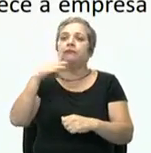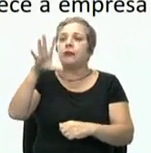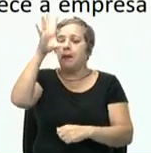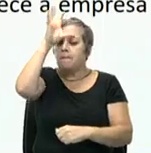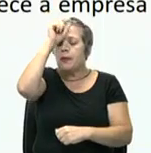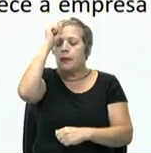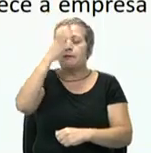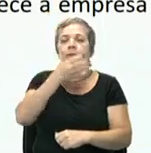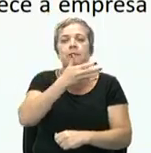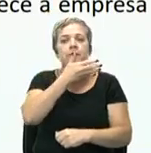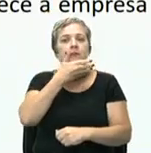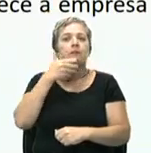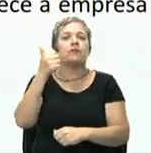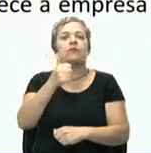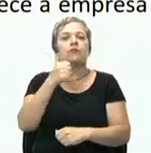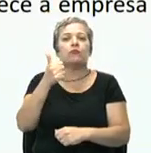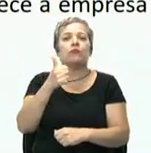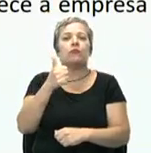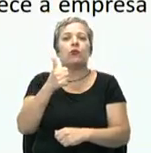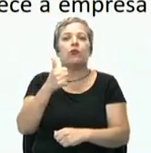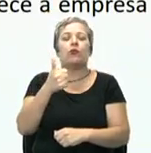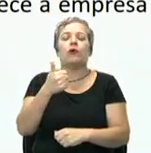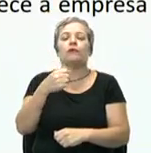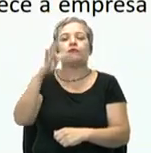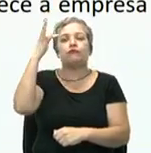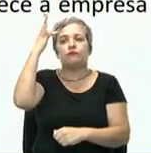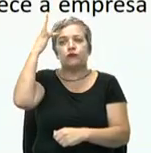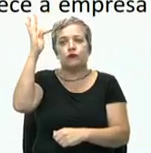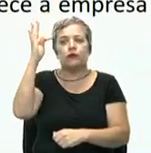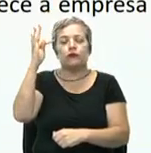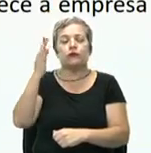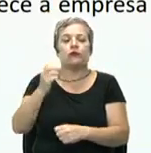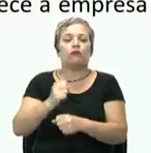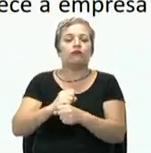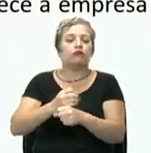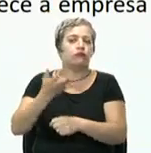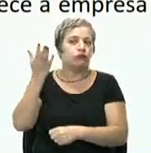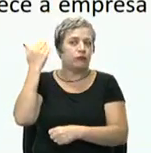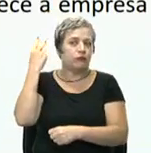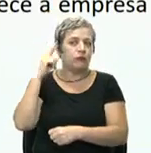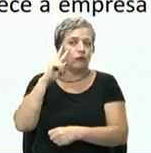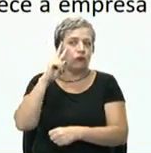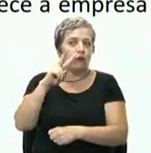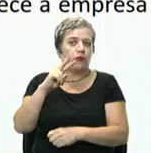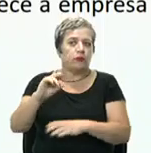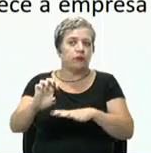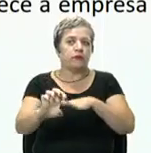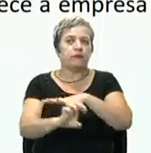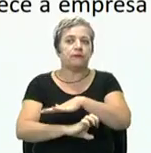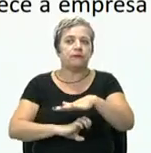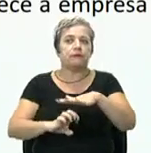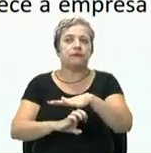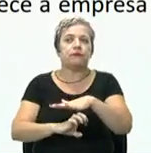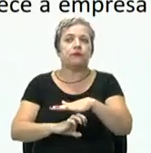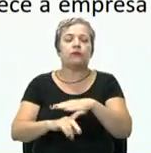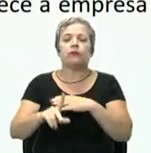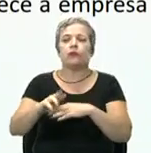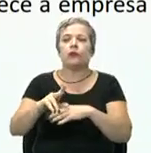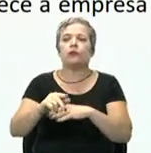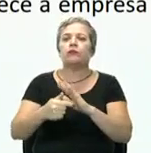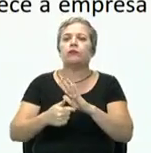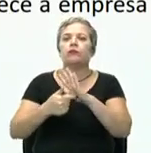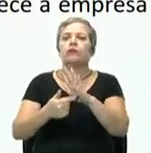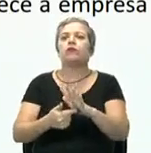melhorando com as teorias passadas. Vamos ver as organizações, elas fazem, como eu trouxe,